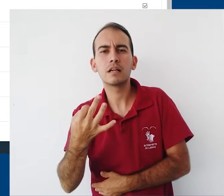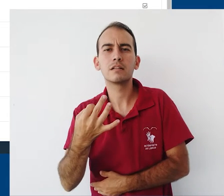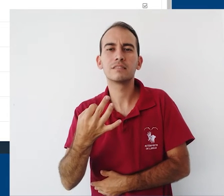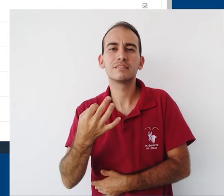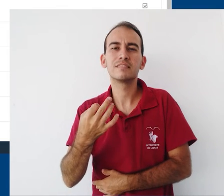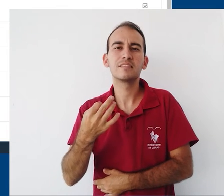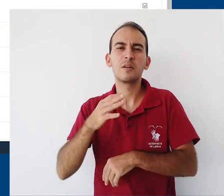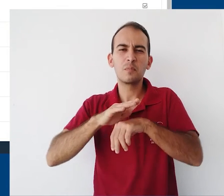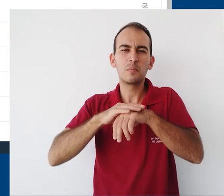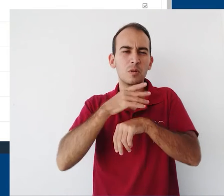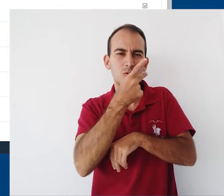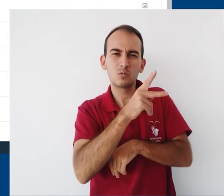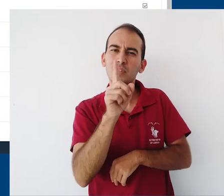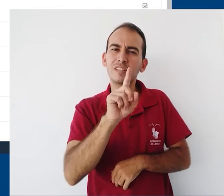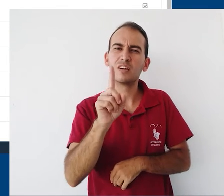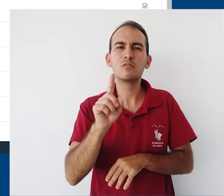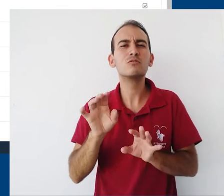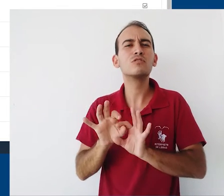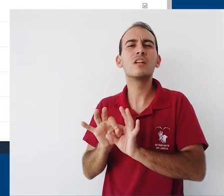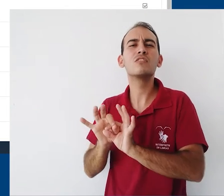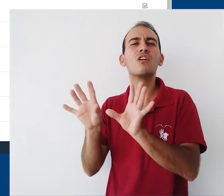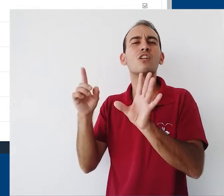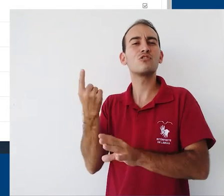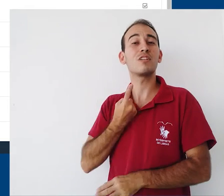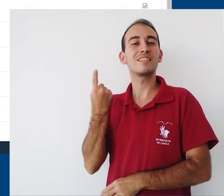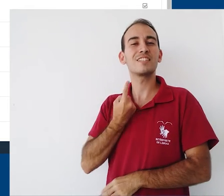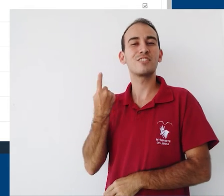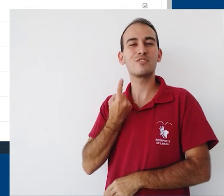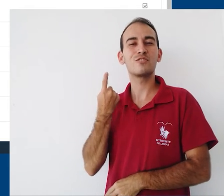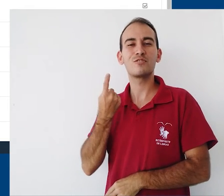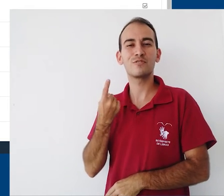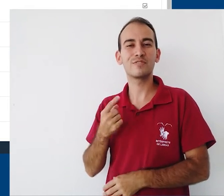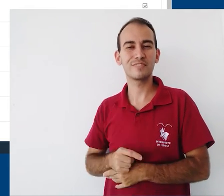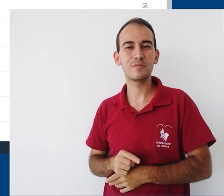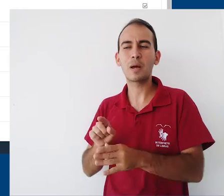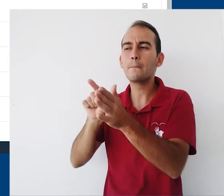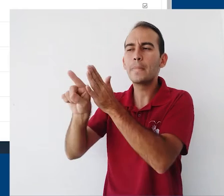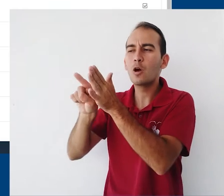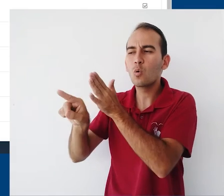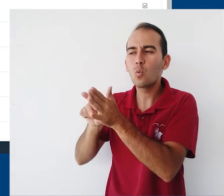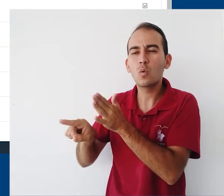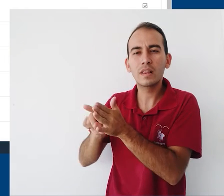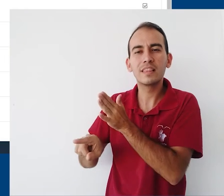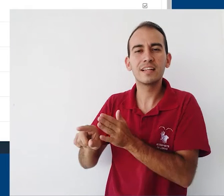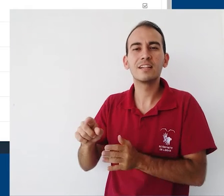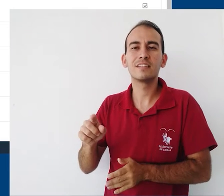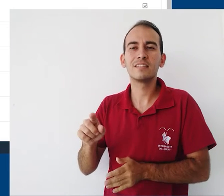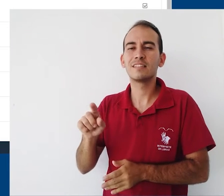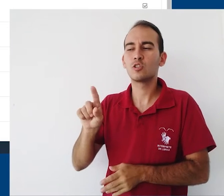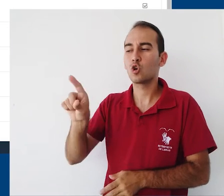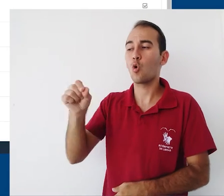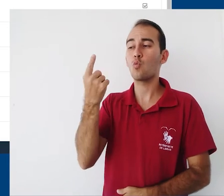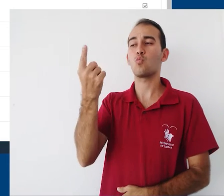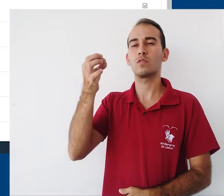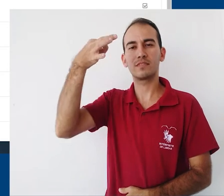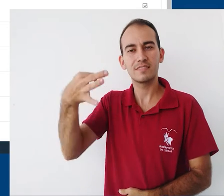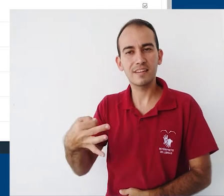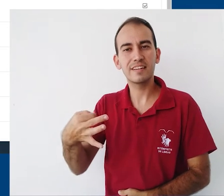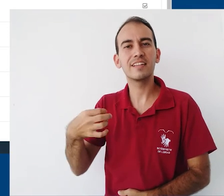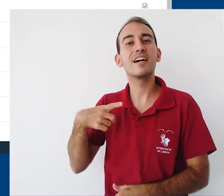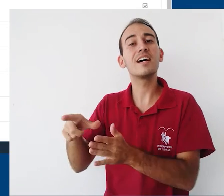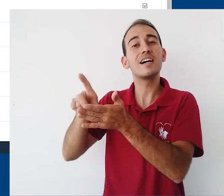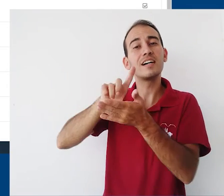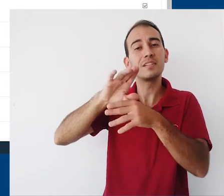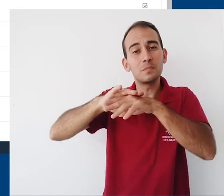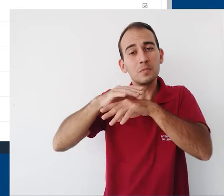por exemplo, o trabalho de correção de muitas dessas questões. O recurso questionário, ele também